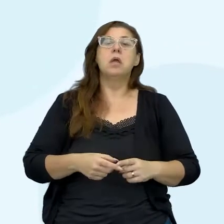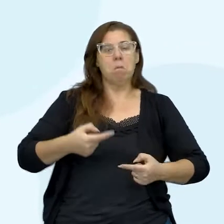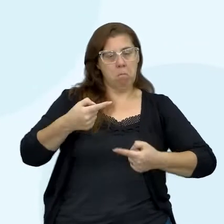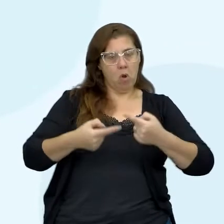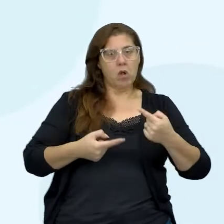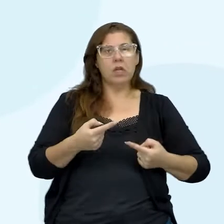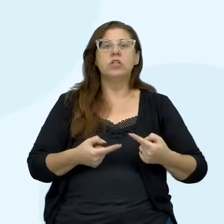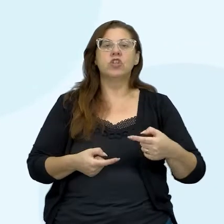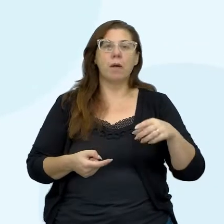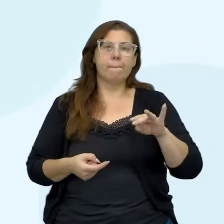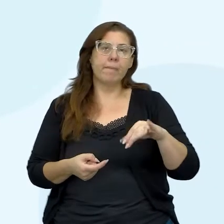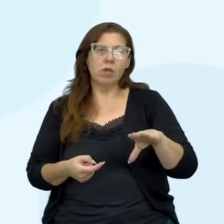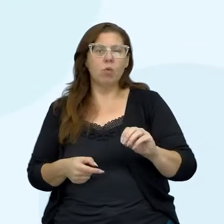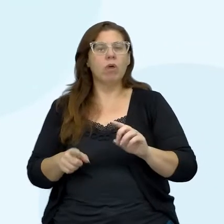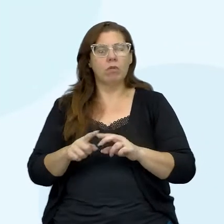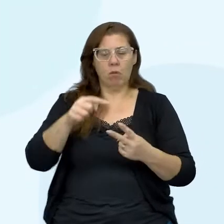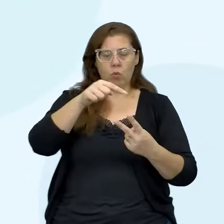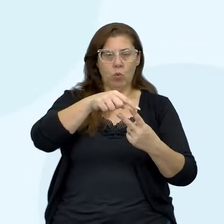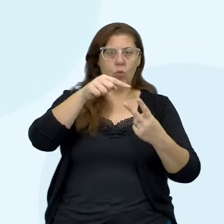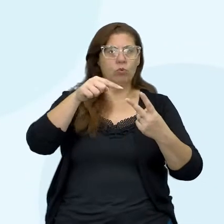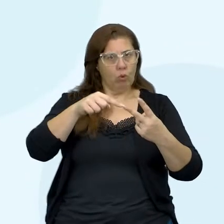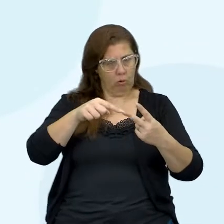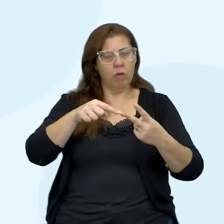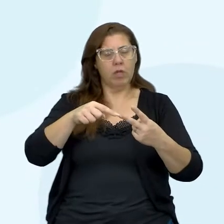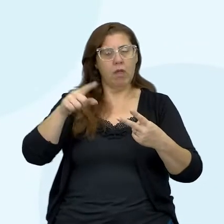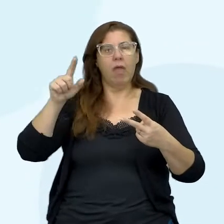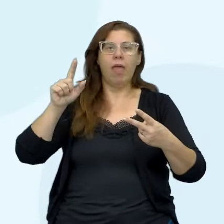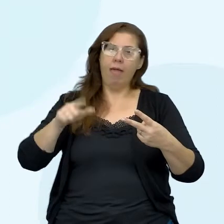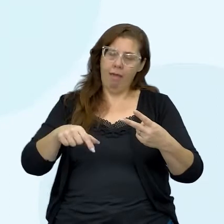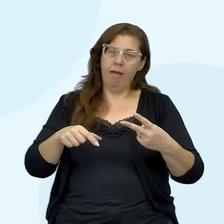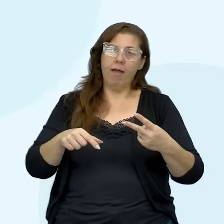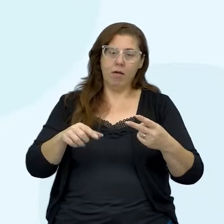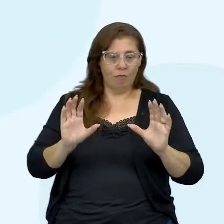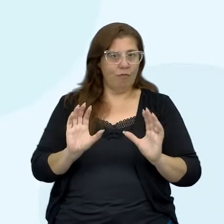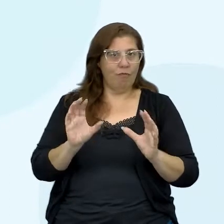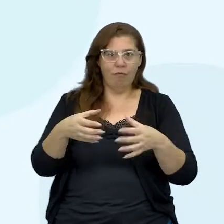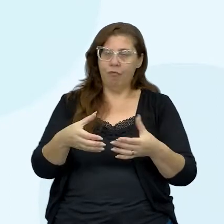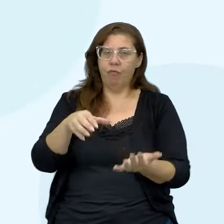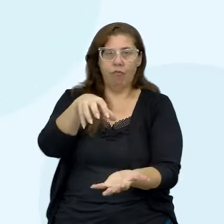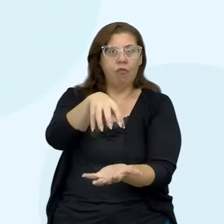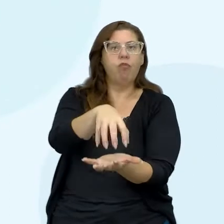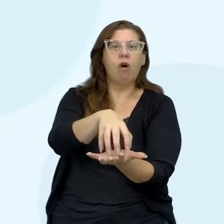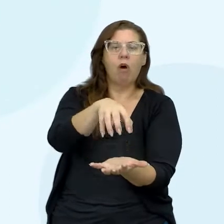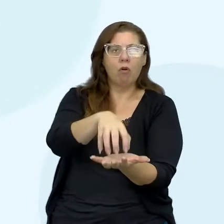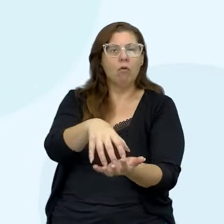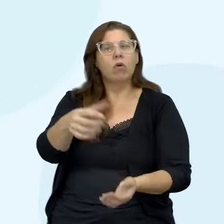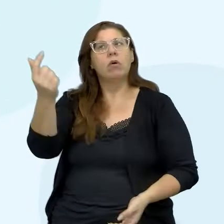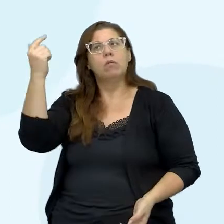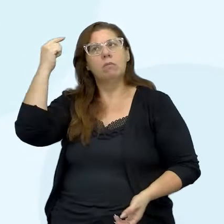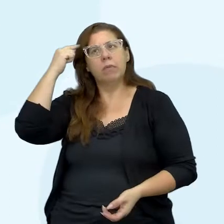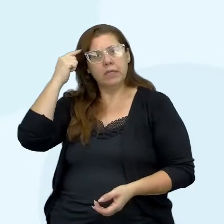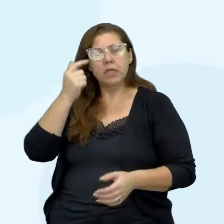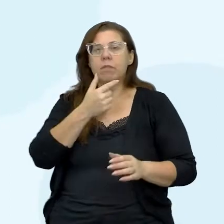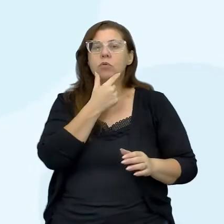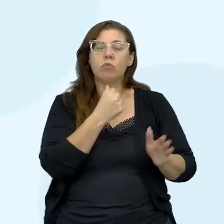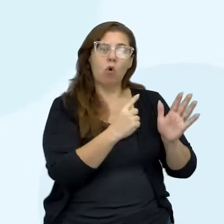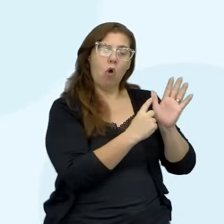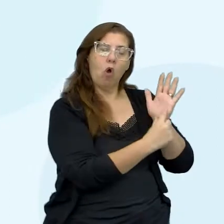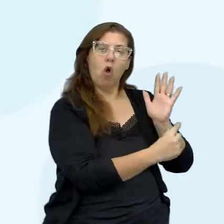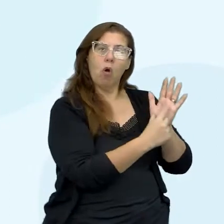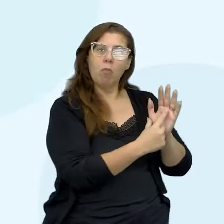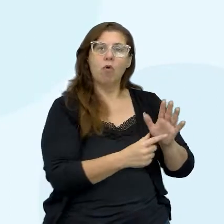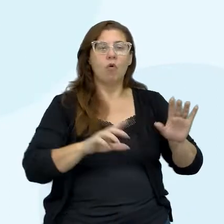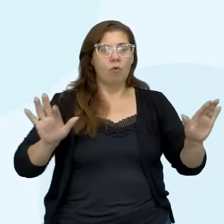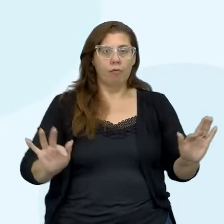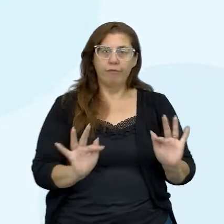são dois termos que, em grande medida, são centrais, né, no pensamento de um autor francês, um